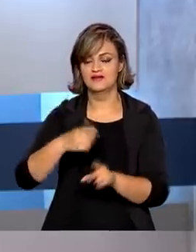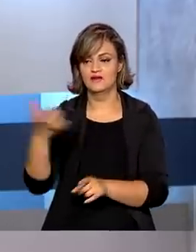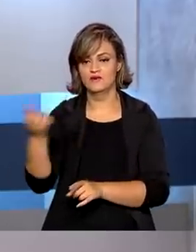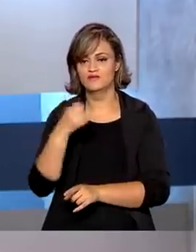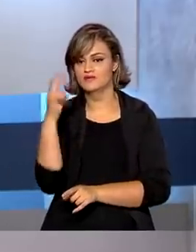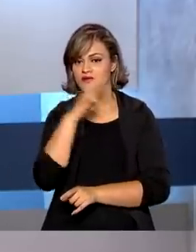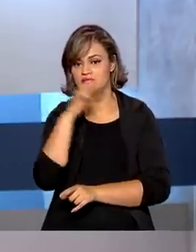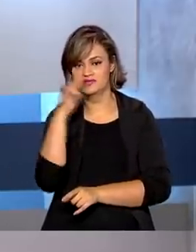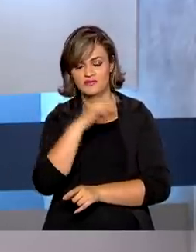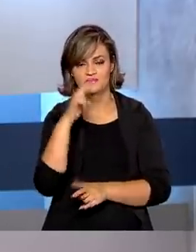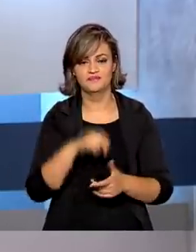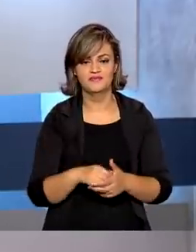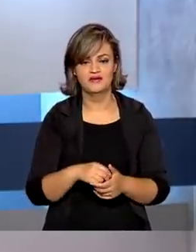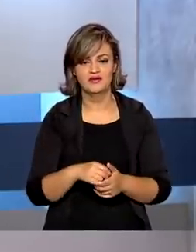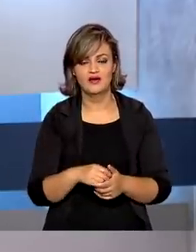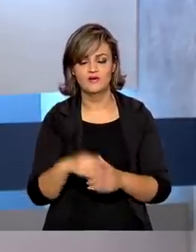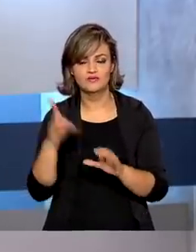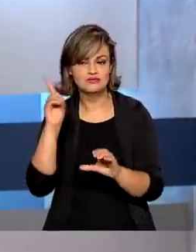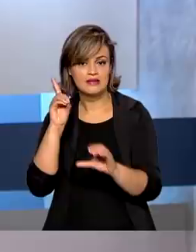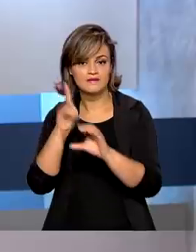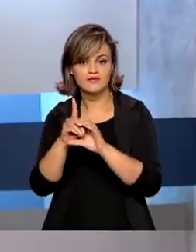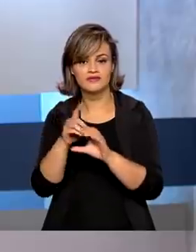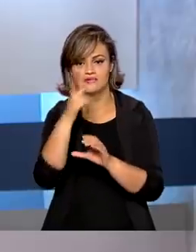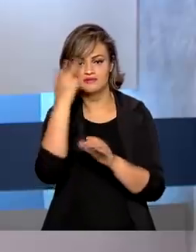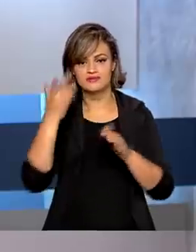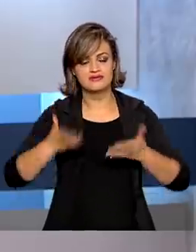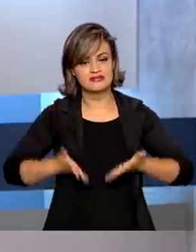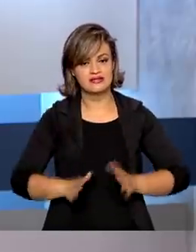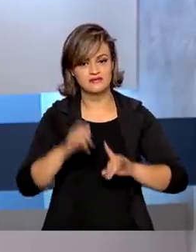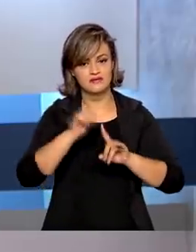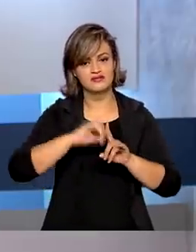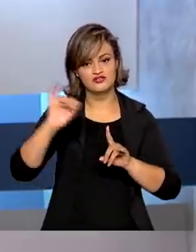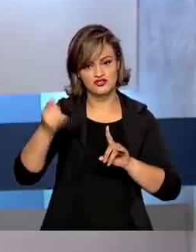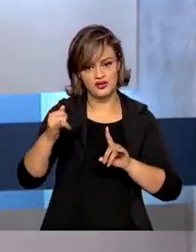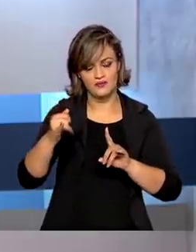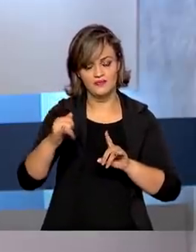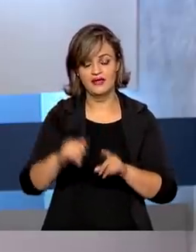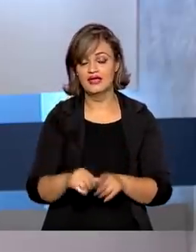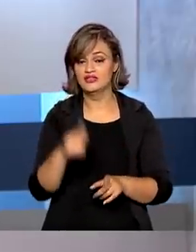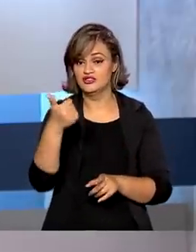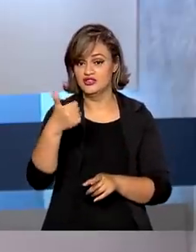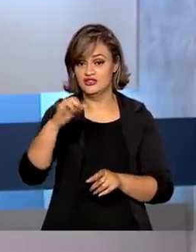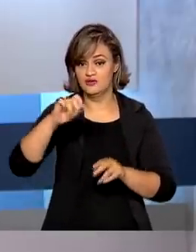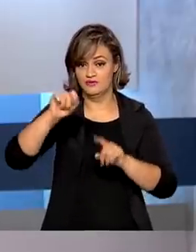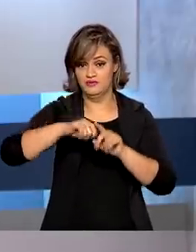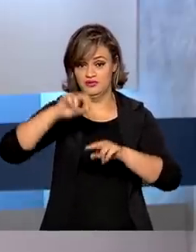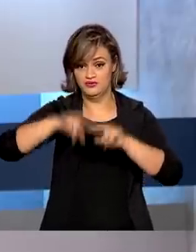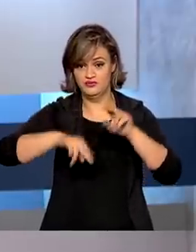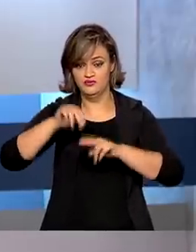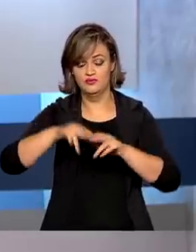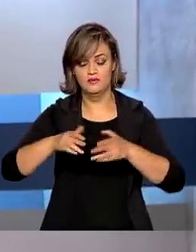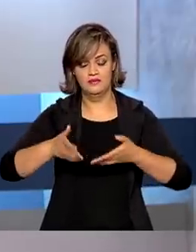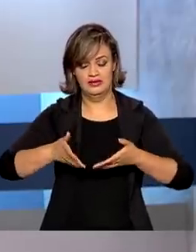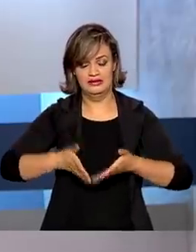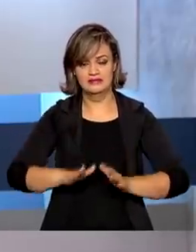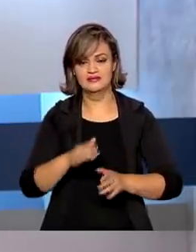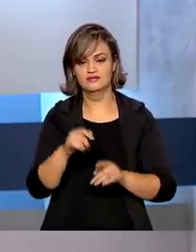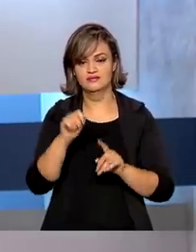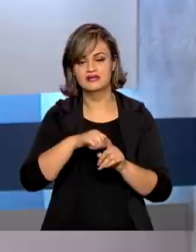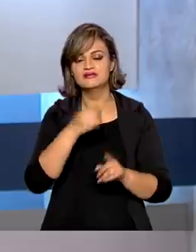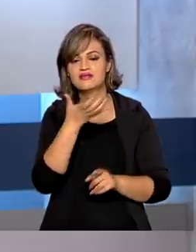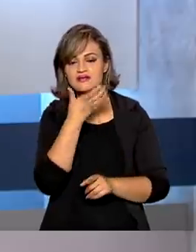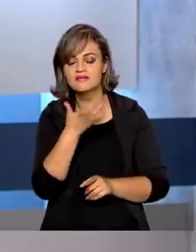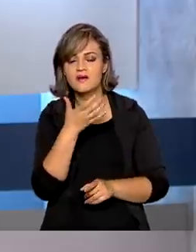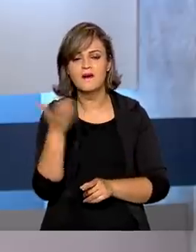do auxílio emergencial. Os depósitos são para os nascidos em janeiro e, no dia 19 de julho, para os nascidos em dezembro. Antes,